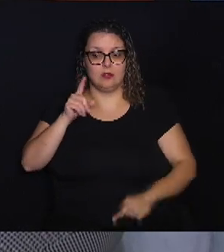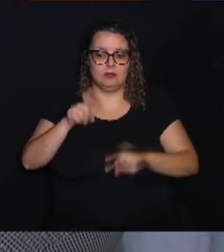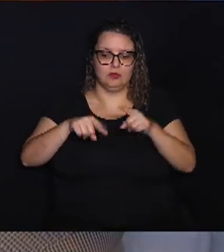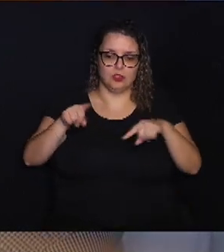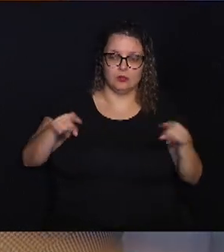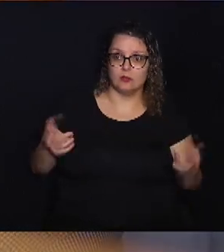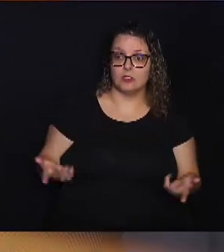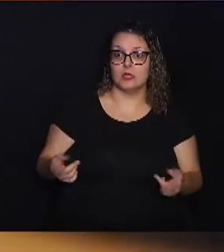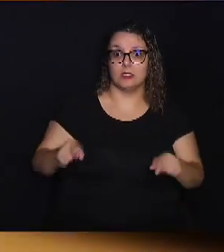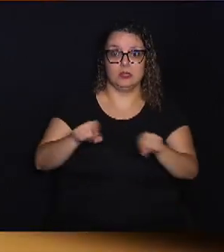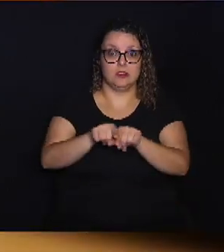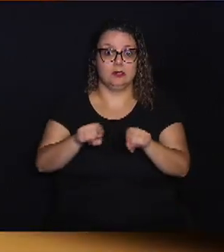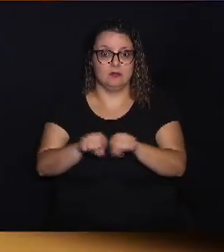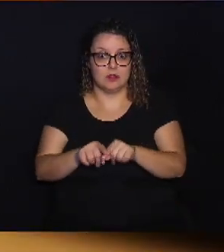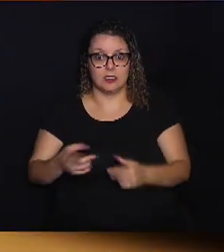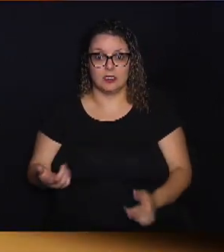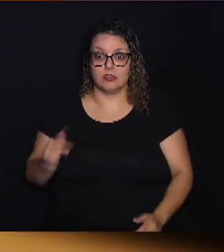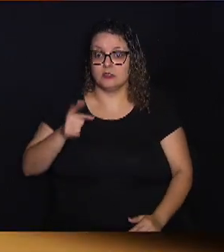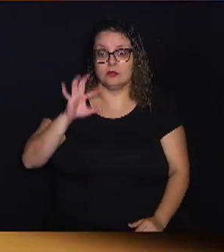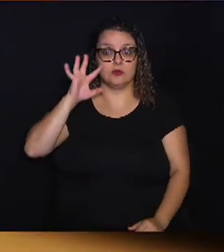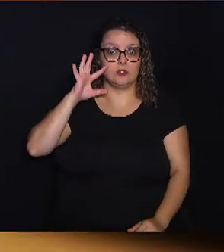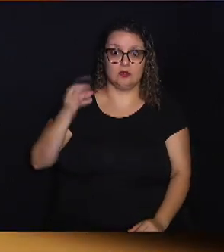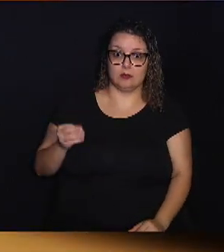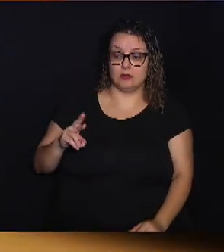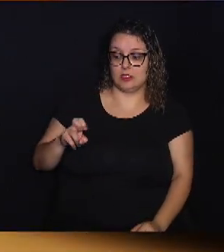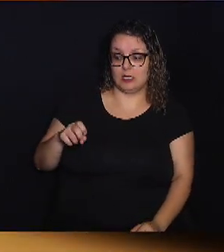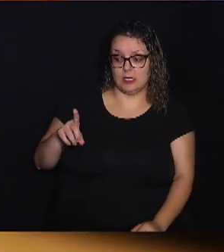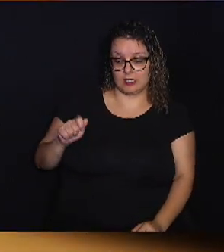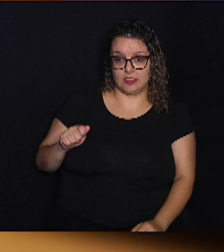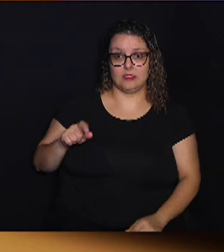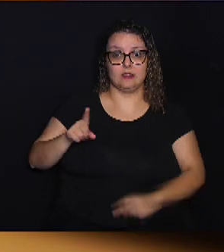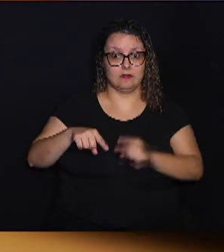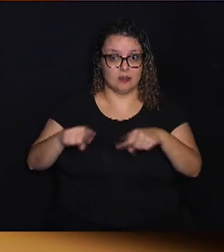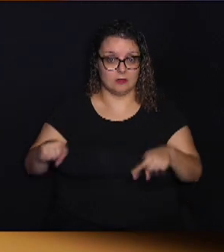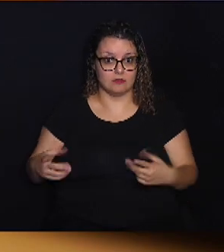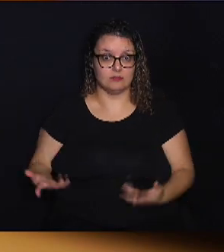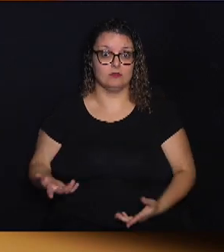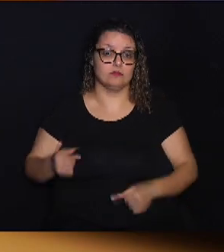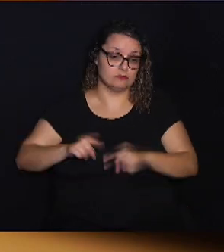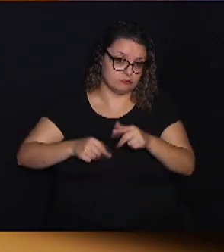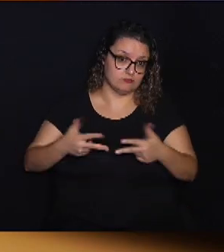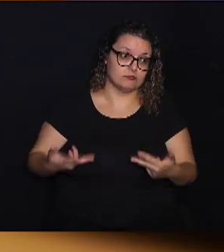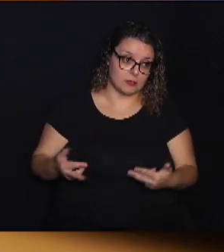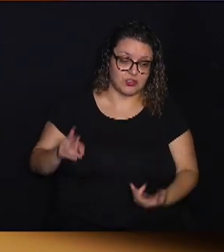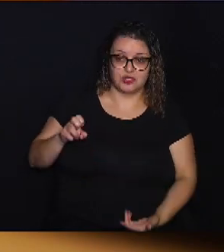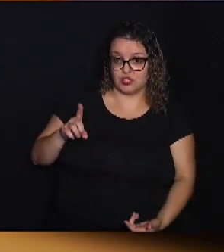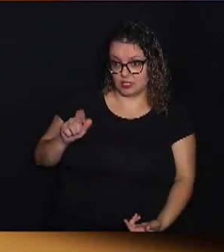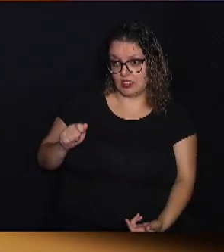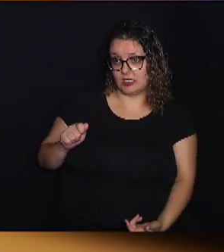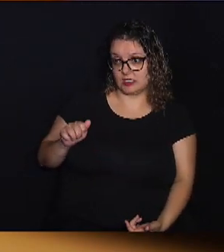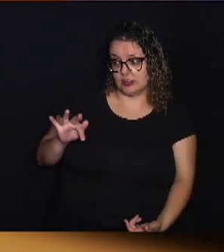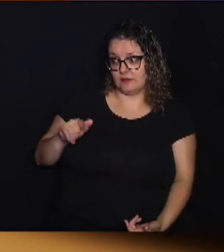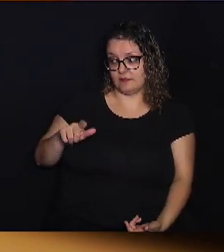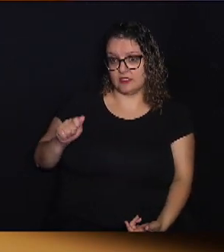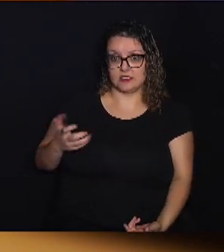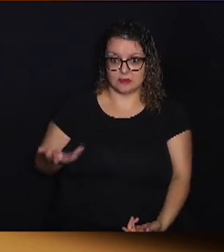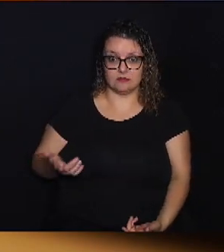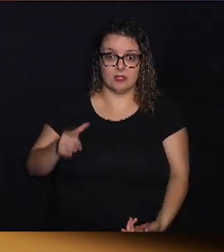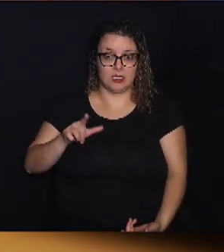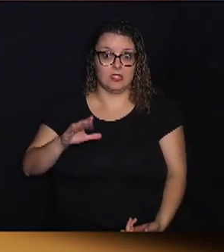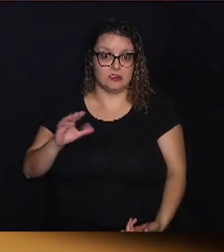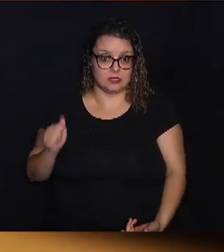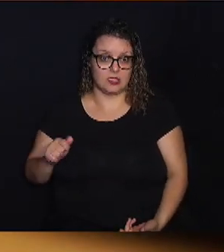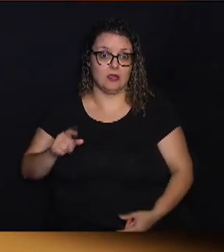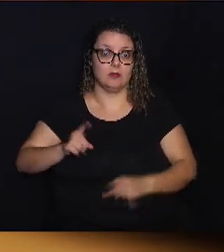e também ainda não tem conhecimento da renda variável, você está no produto de renda fixa. A LCA é um produto de renda